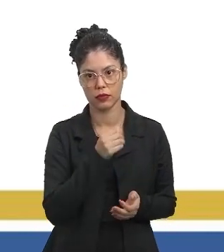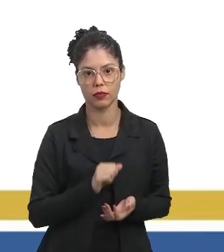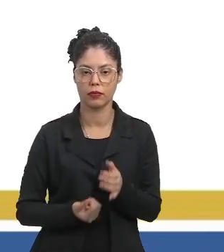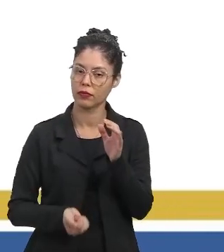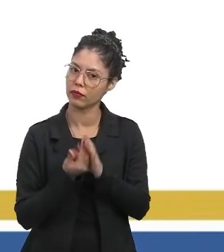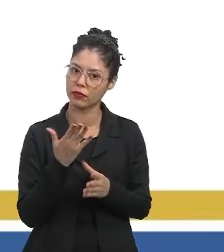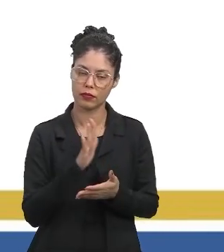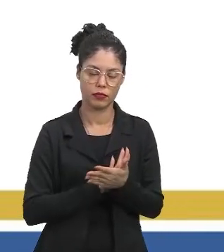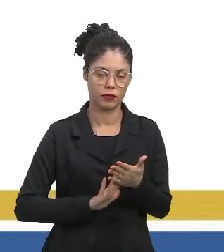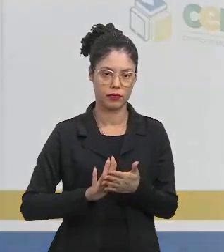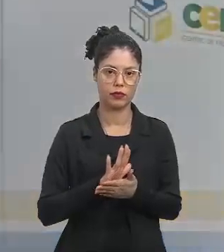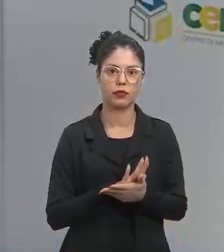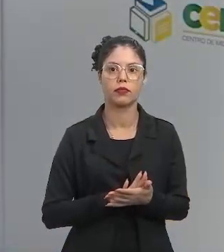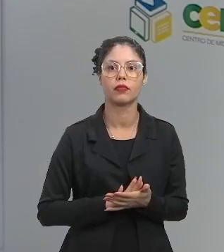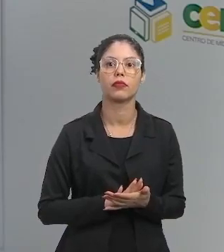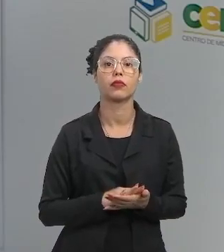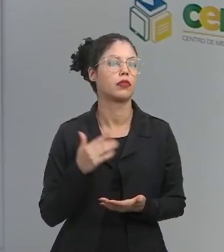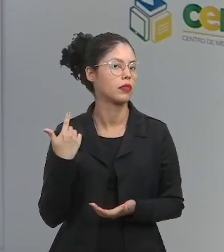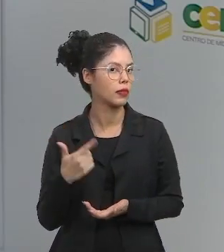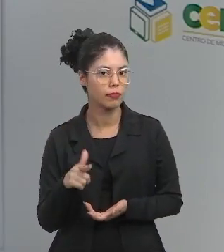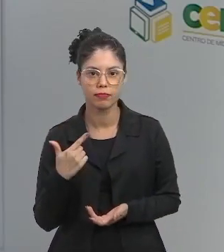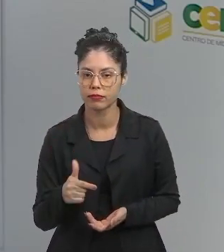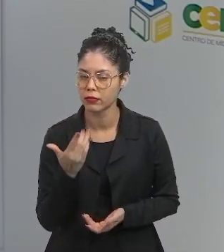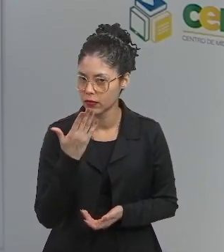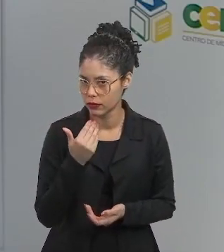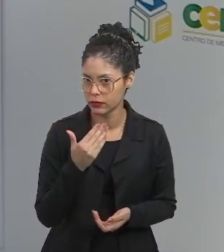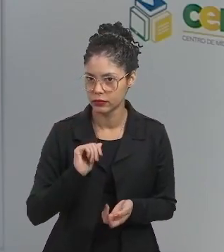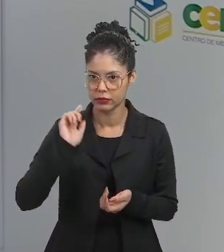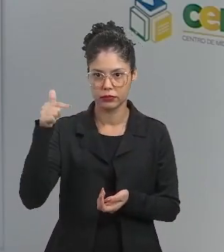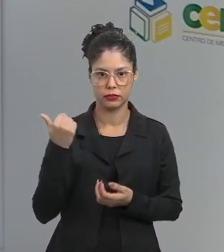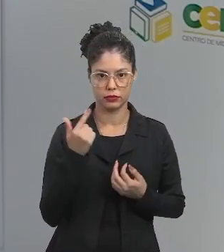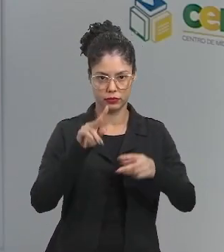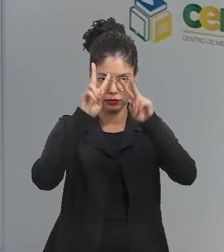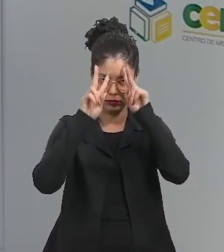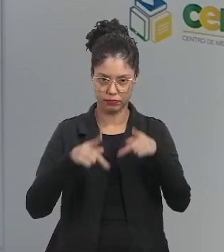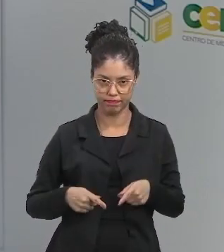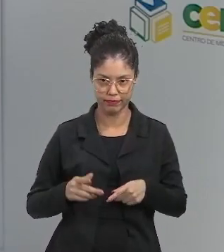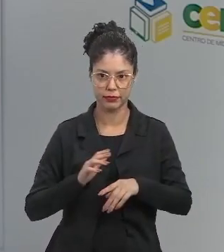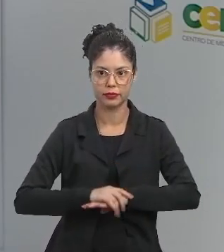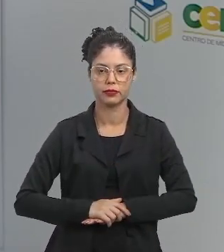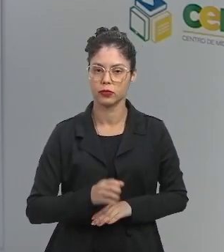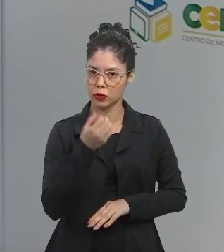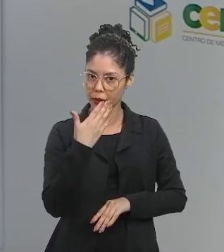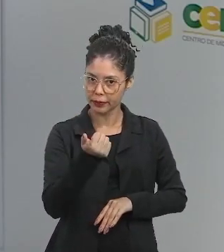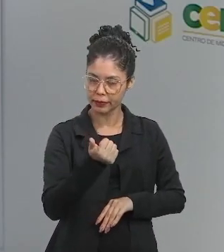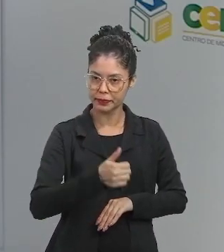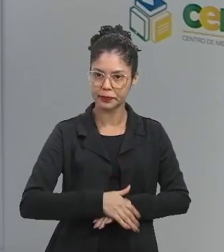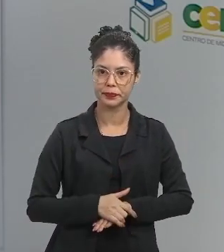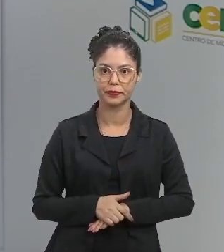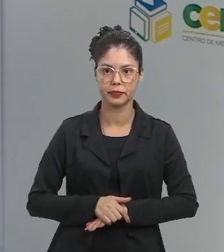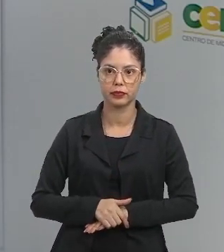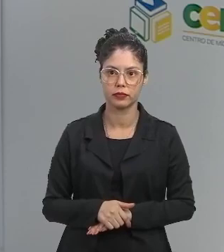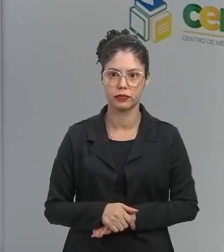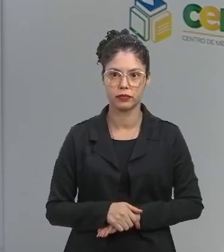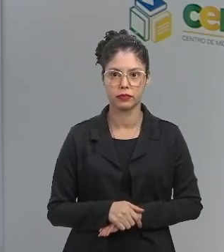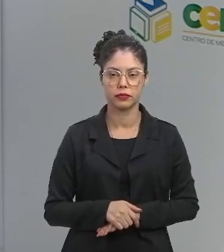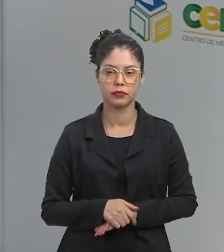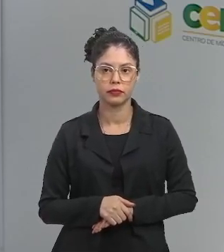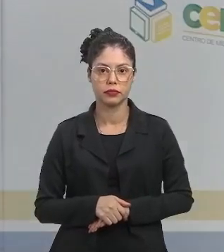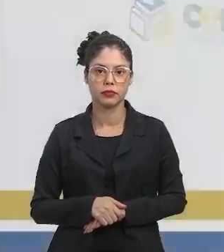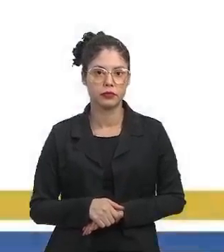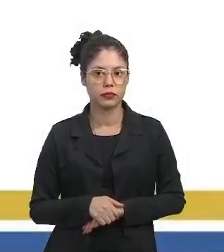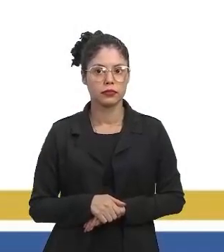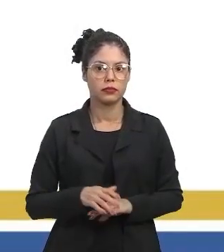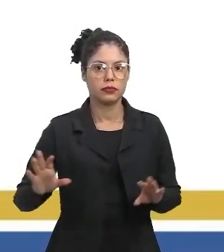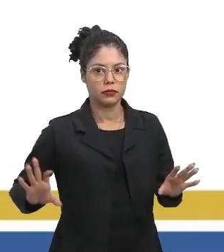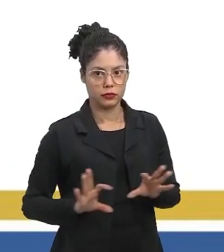produção de alimento, não há alimentação para a humanidade. Tudo bem? E aí a gente continua. Com